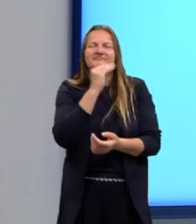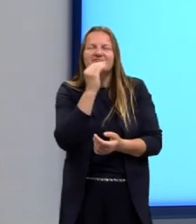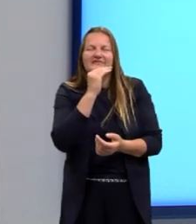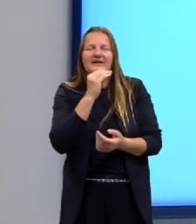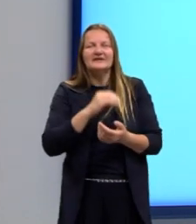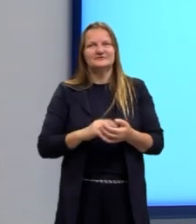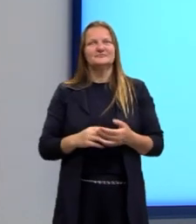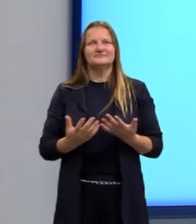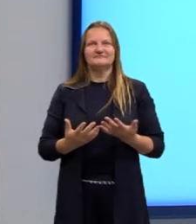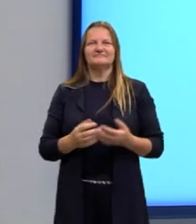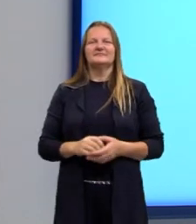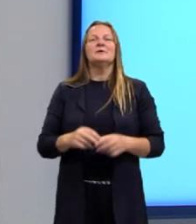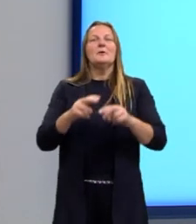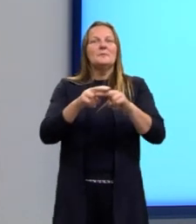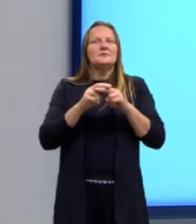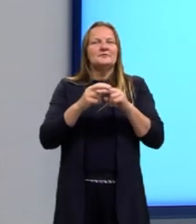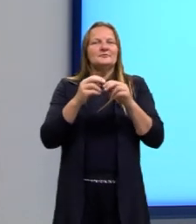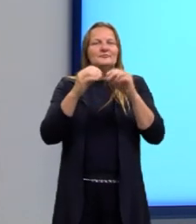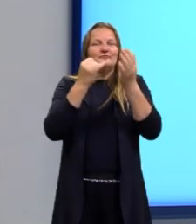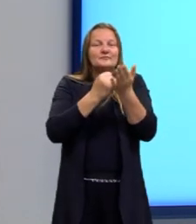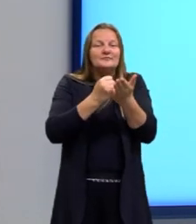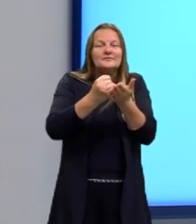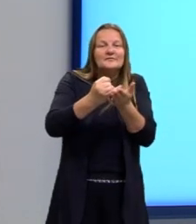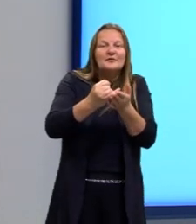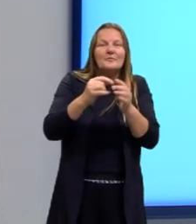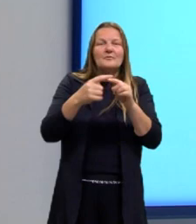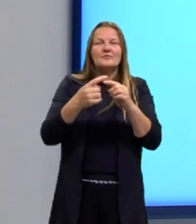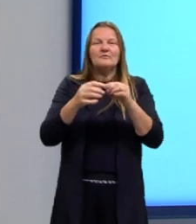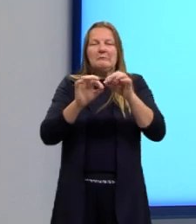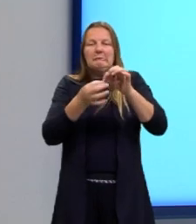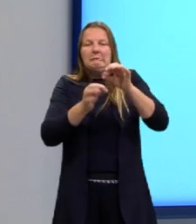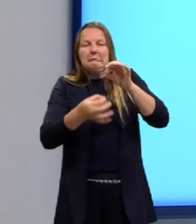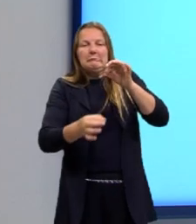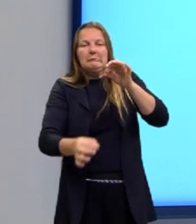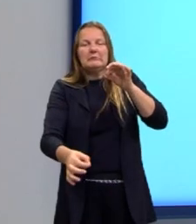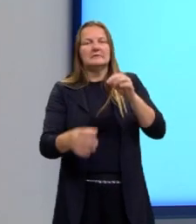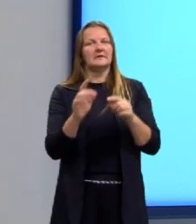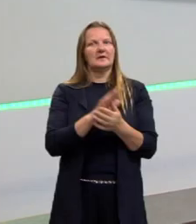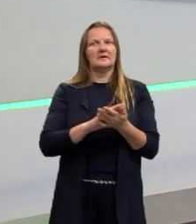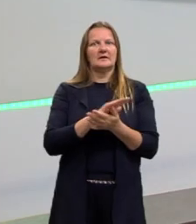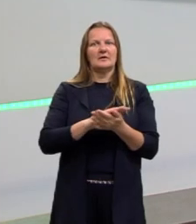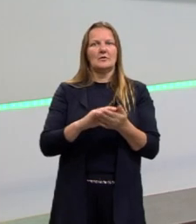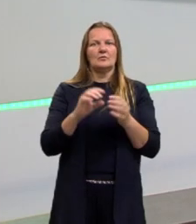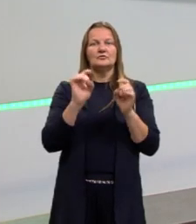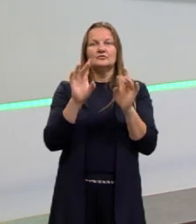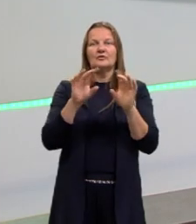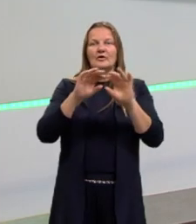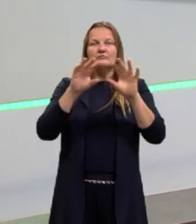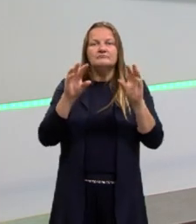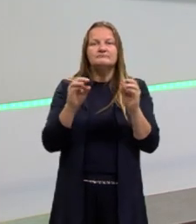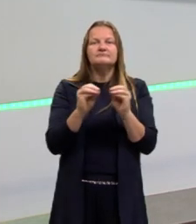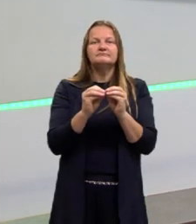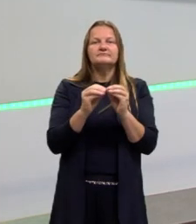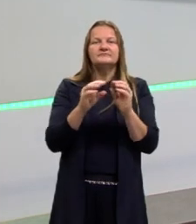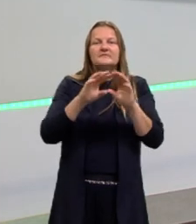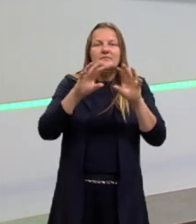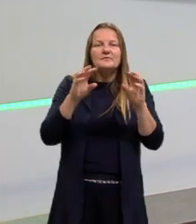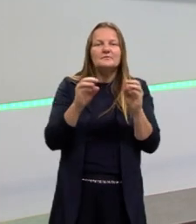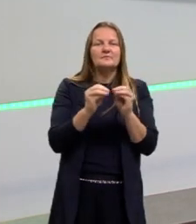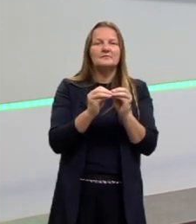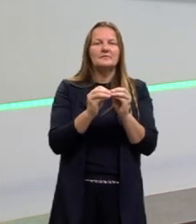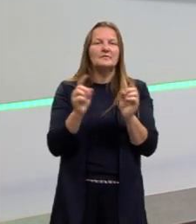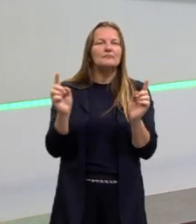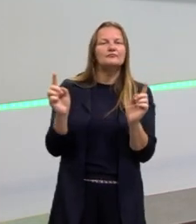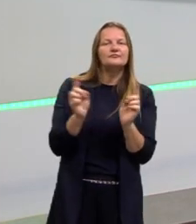encerra a introdução, porque ela não pode ser só a frase introdutória e a tese. Precisa também desse último período